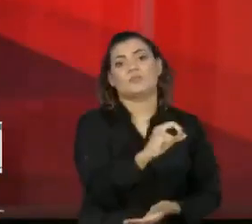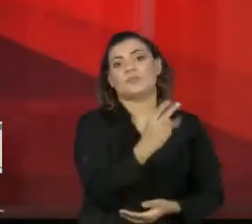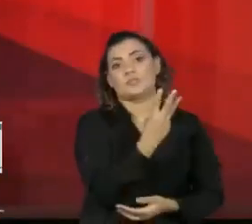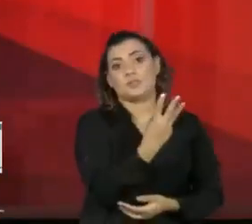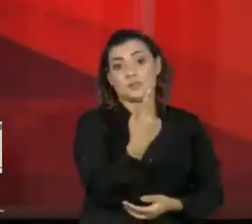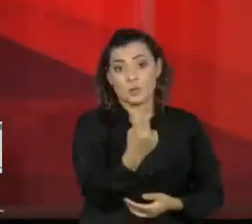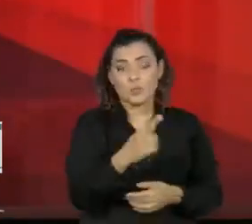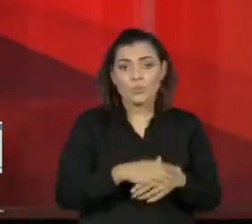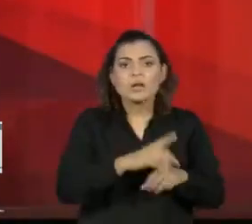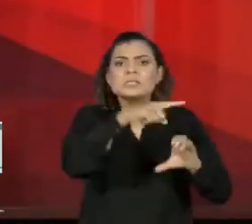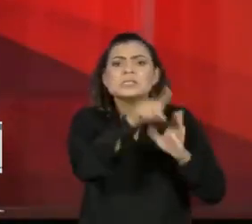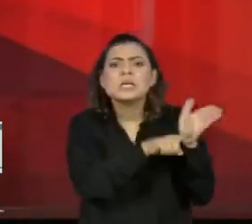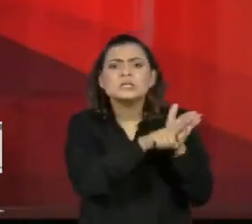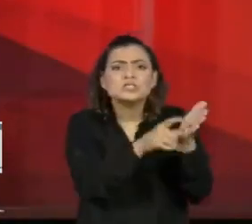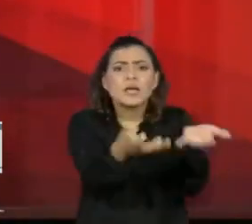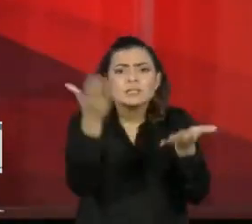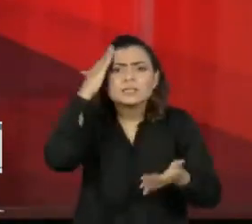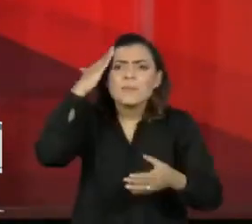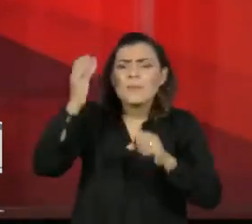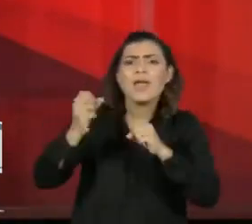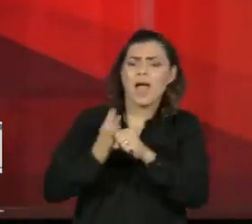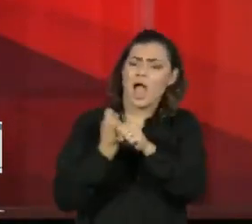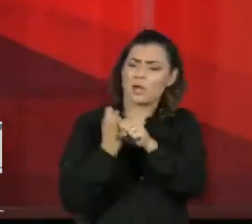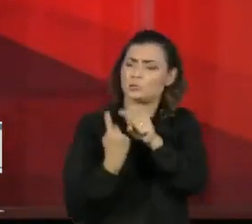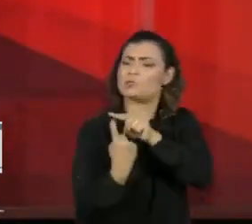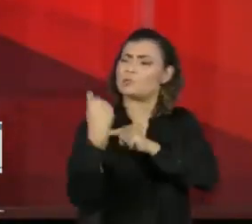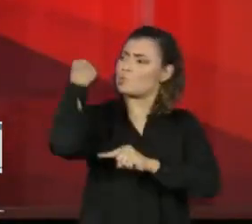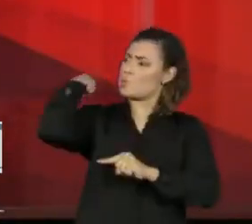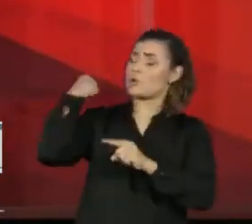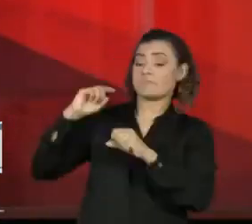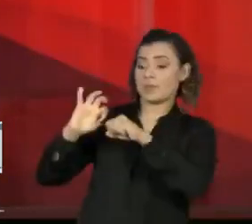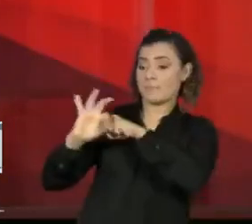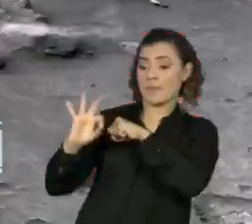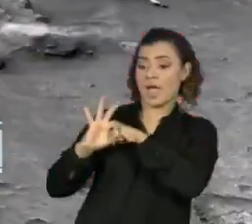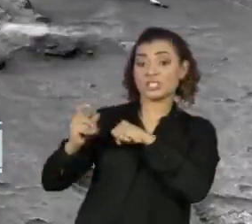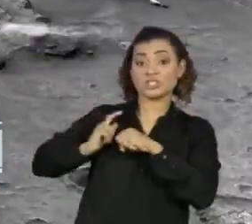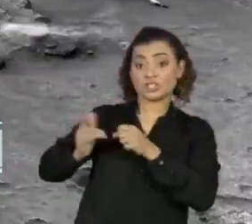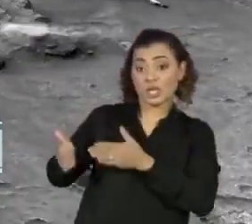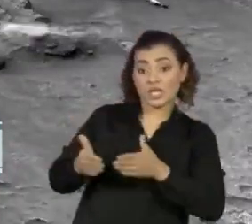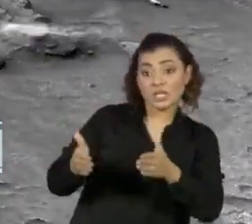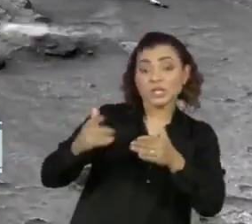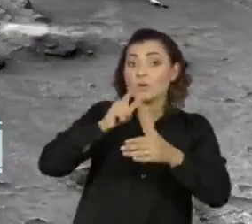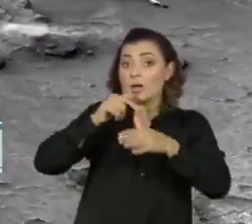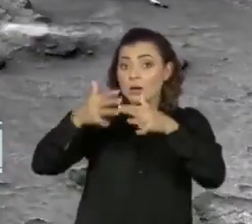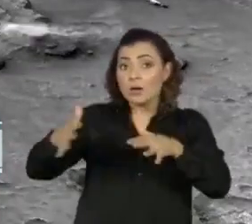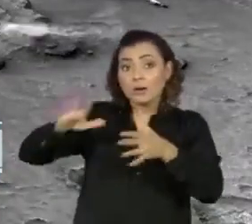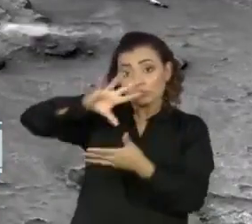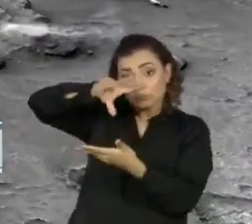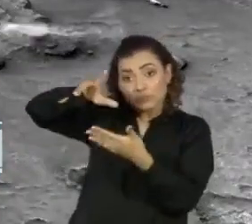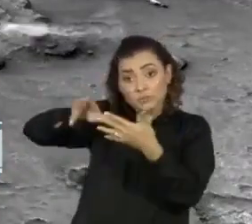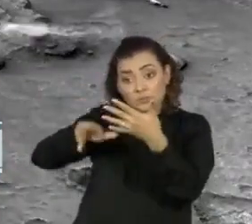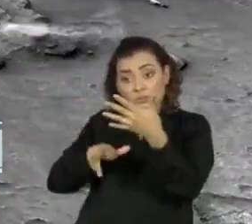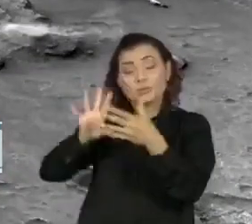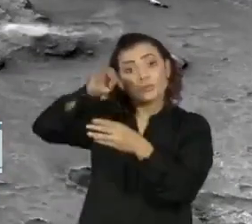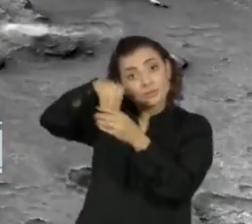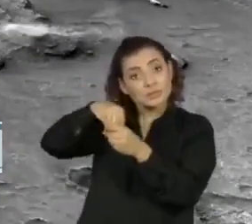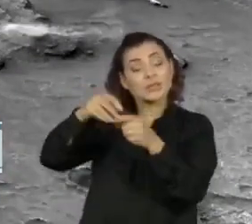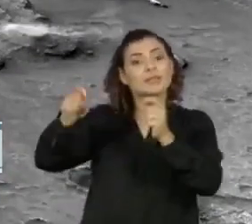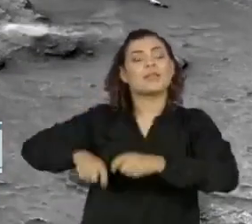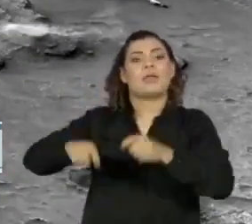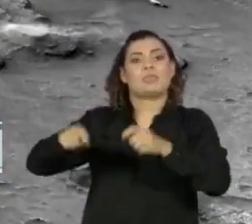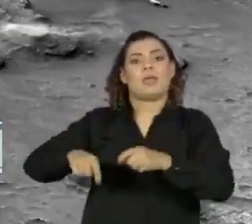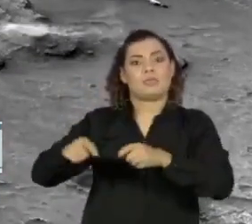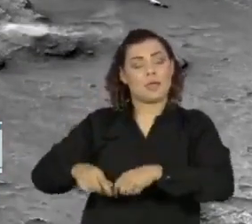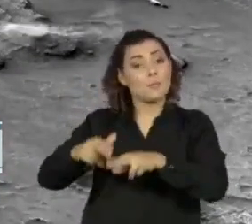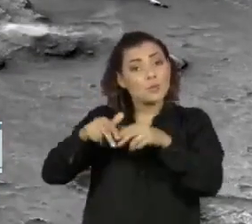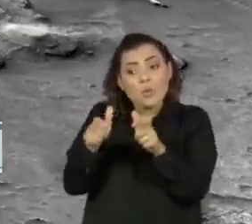cientistas querem saber como era Marte bilhões de anos atrás, quando tinha rios, lagos e oceanos que podem ter permitido que organismos